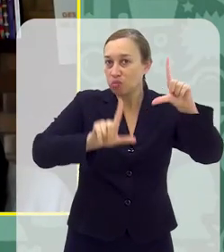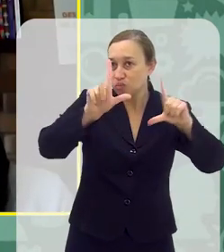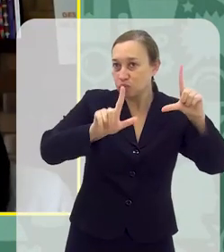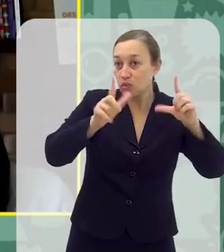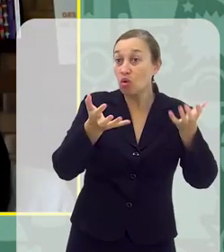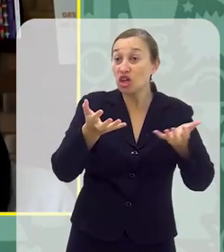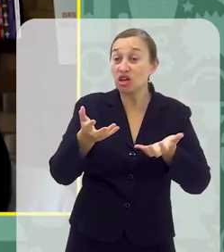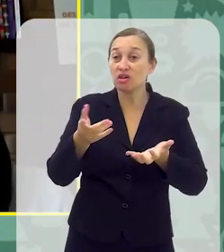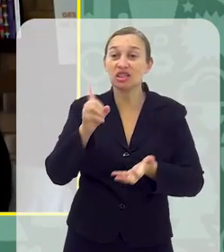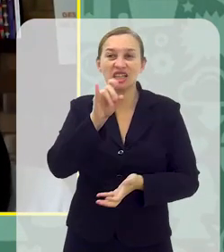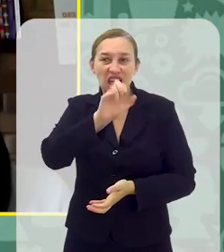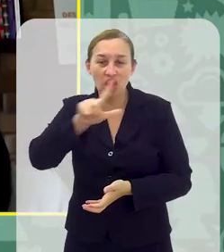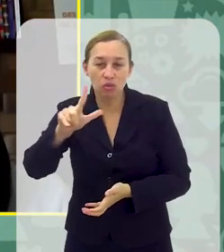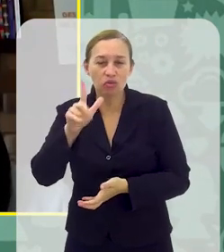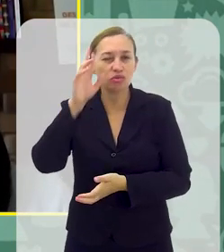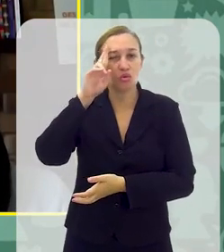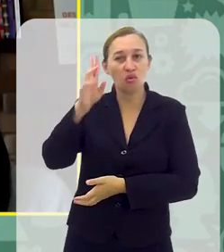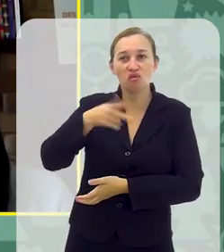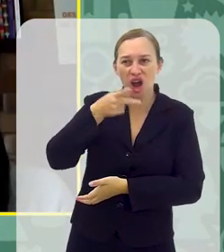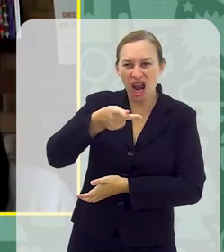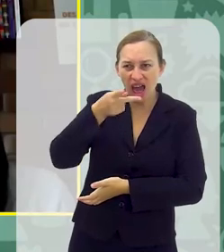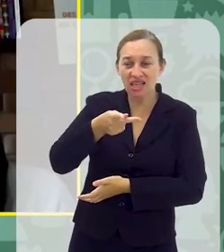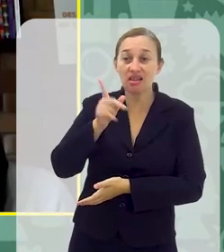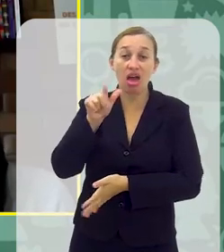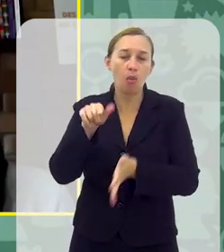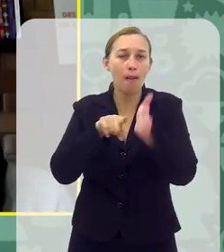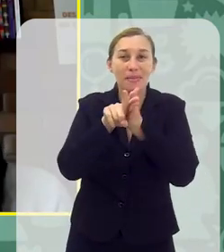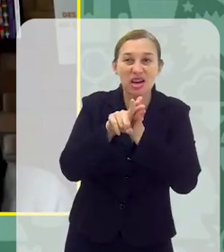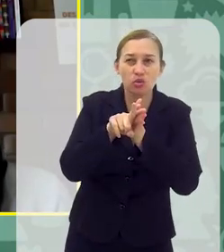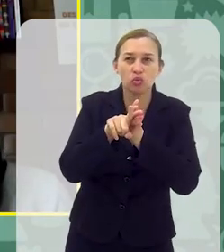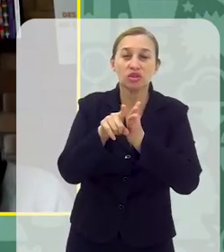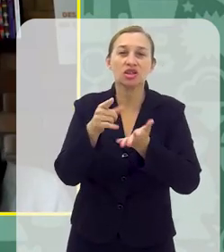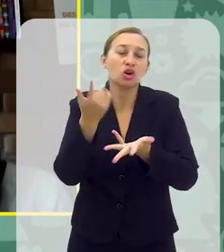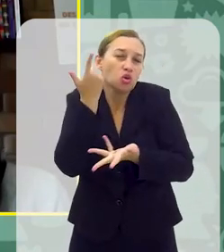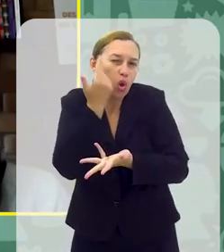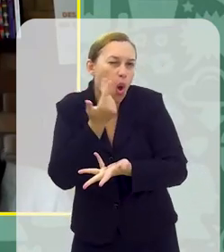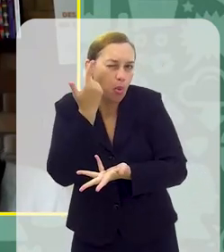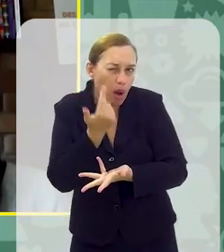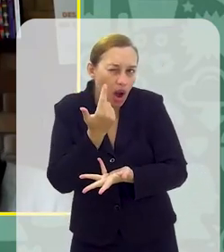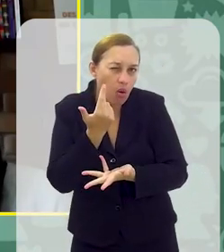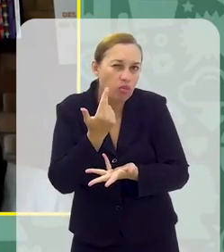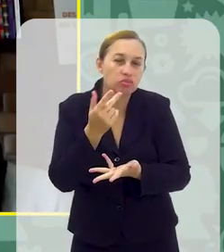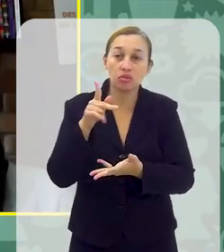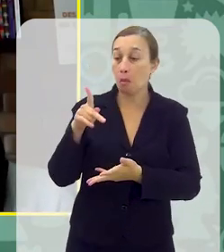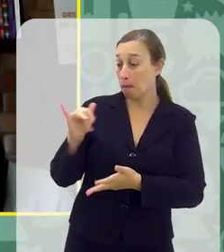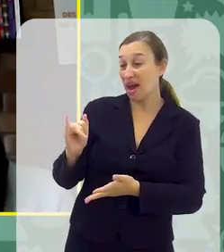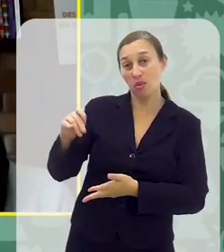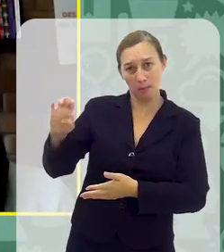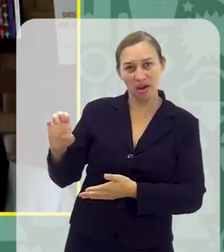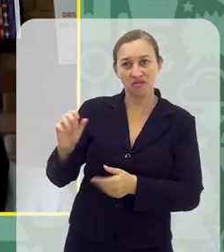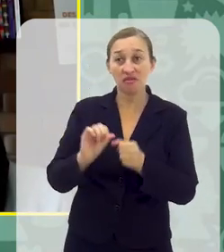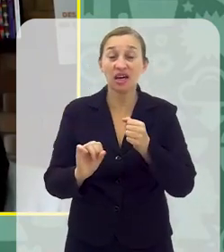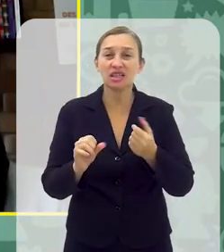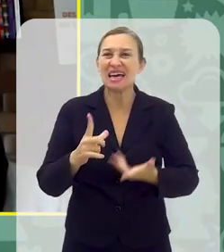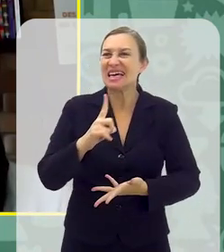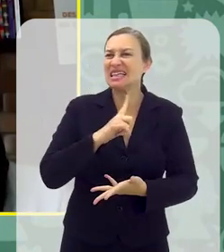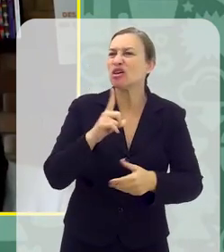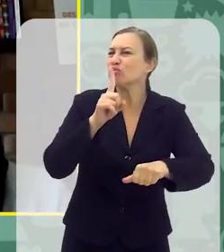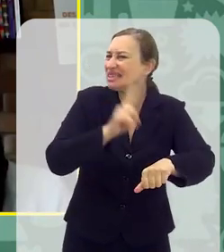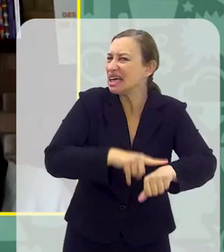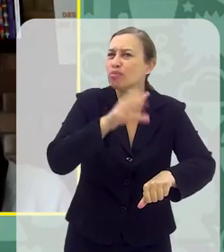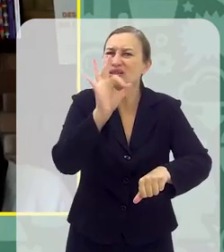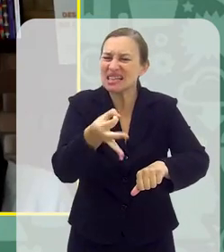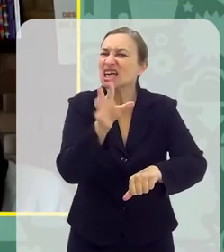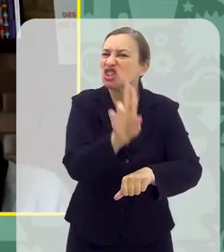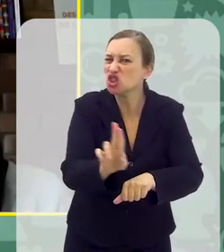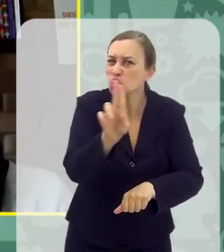Daniel, eu queria que você falasse para a gente, eu acho que essa é uma pergunta muito comum, talvez, entre os pais Existe um tempo